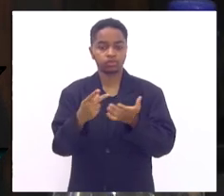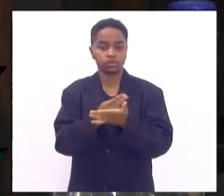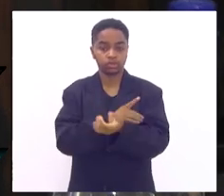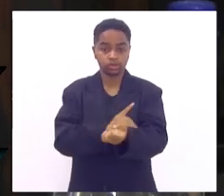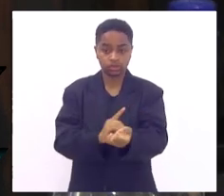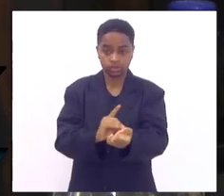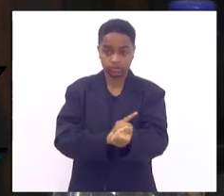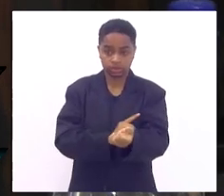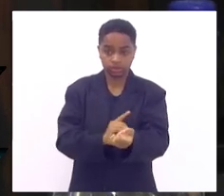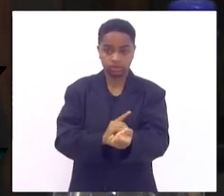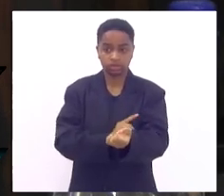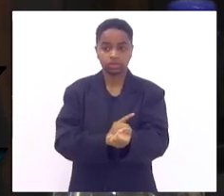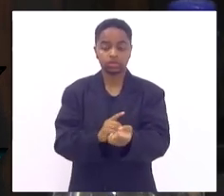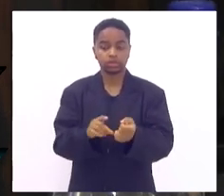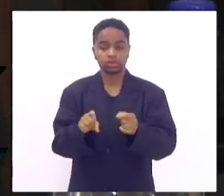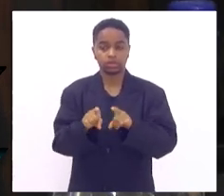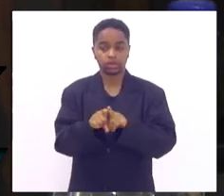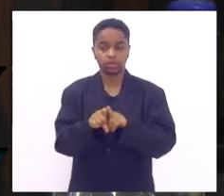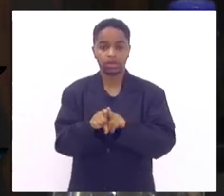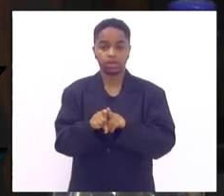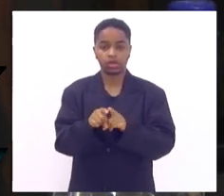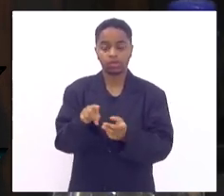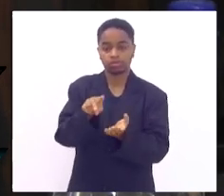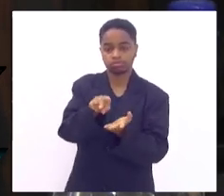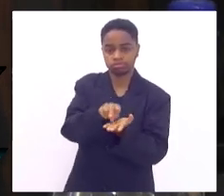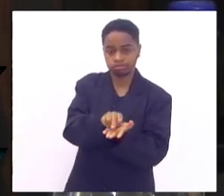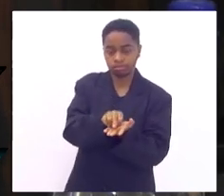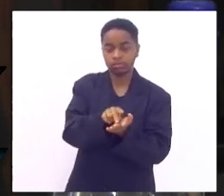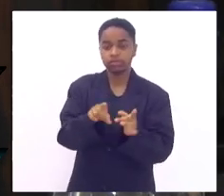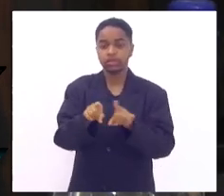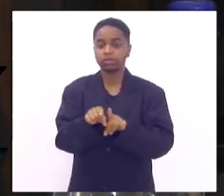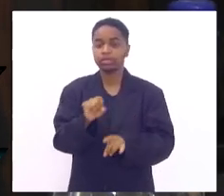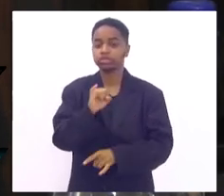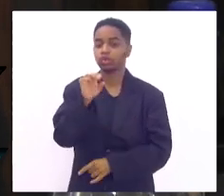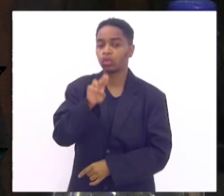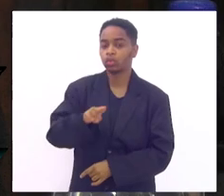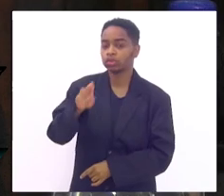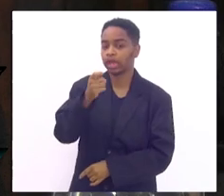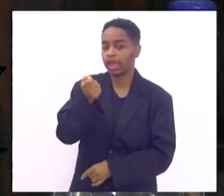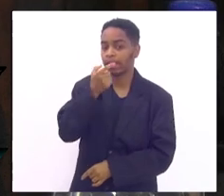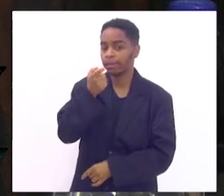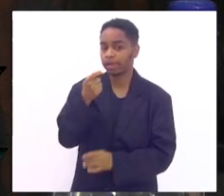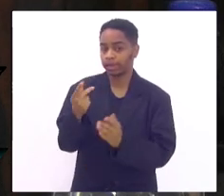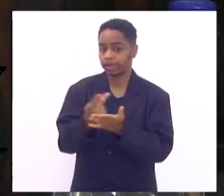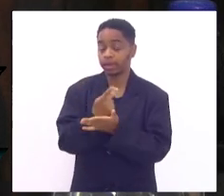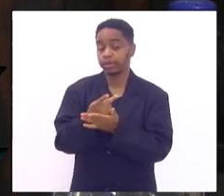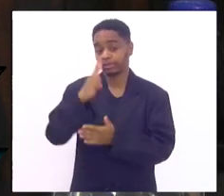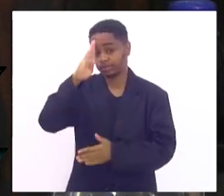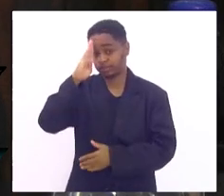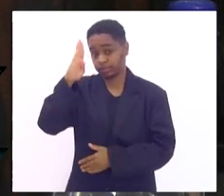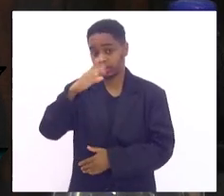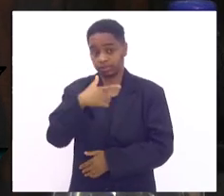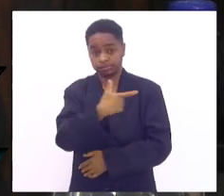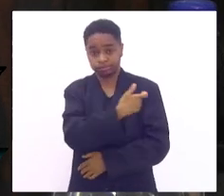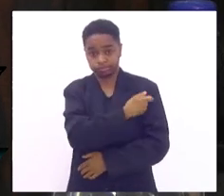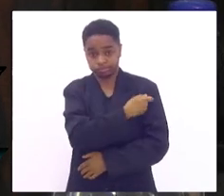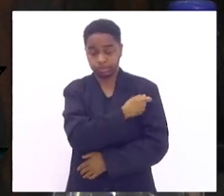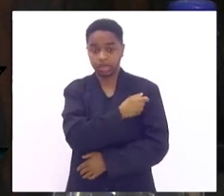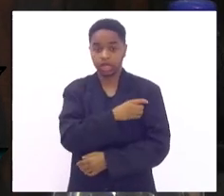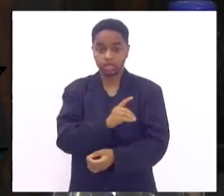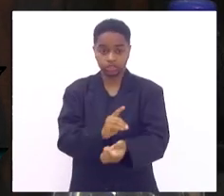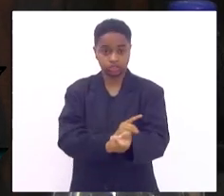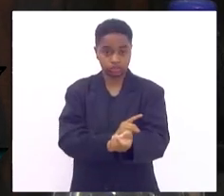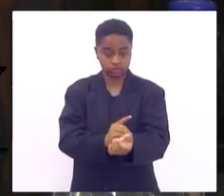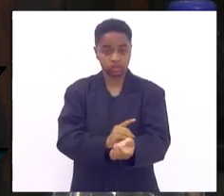levamos um quadro de cetoacidose e coma assim como o uso inadequado do medicamento principalmente a insulina pode levar a coma